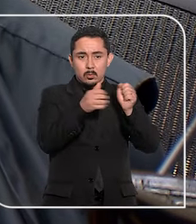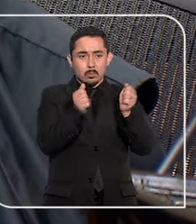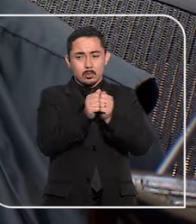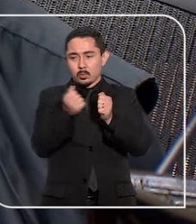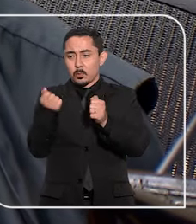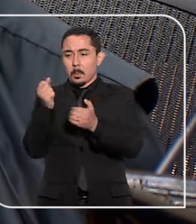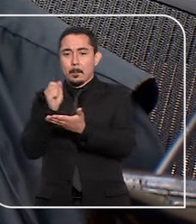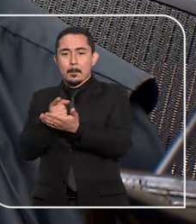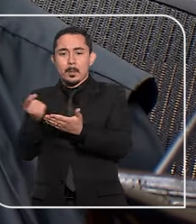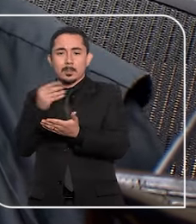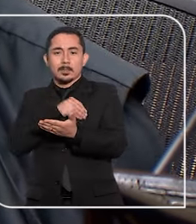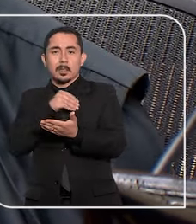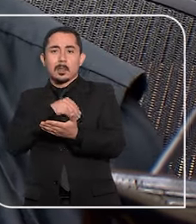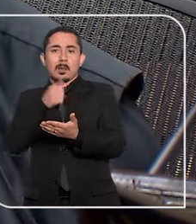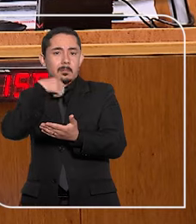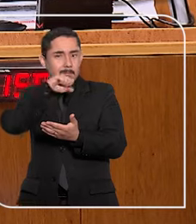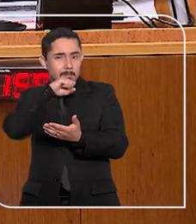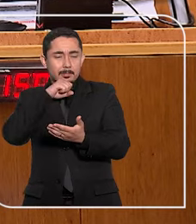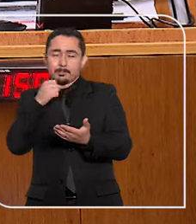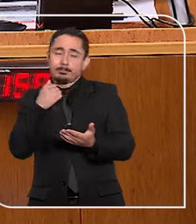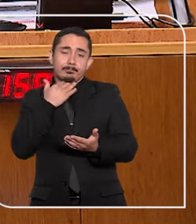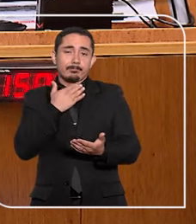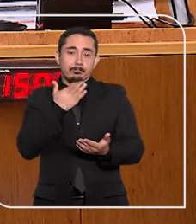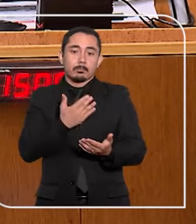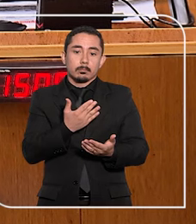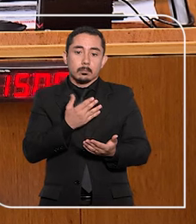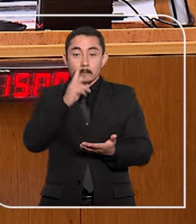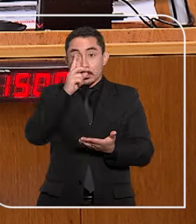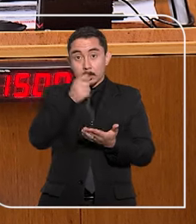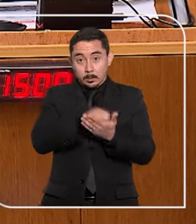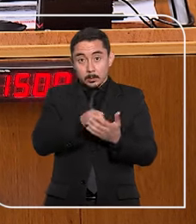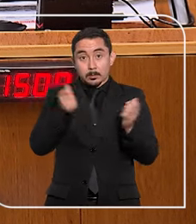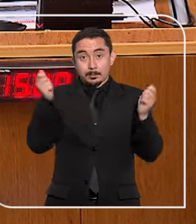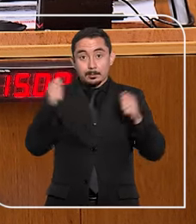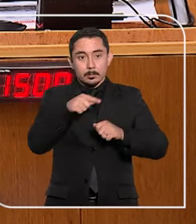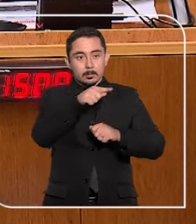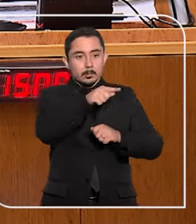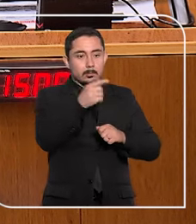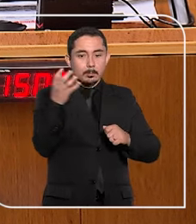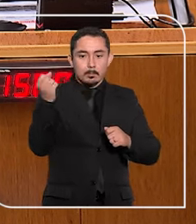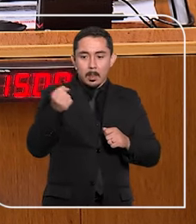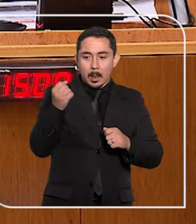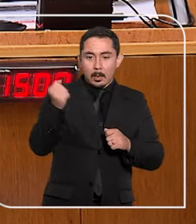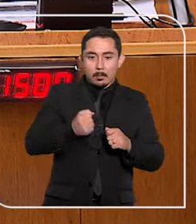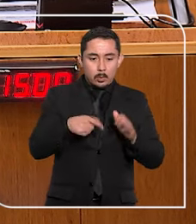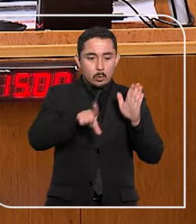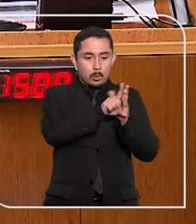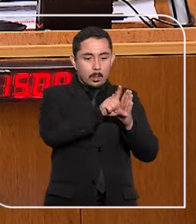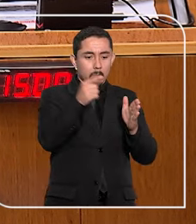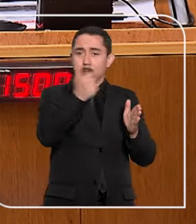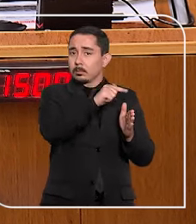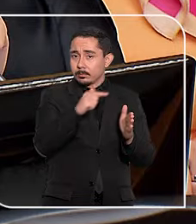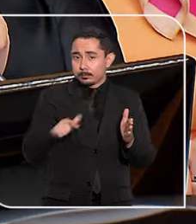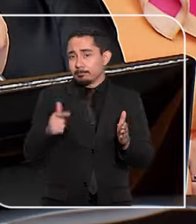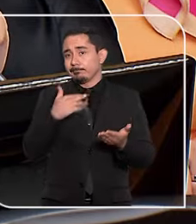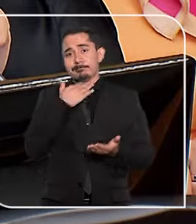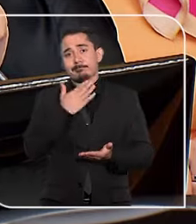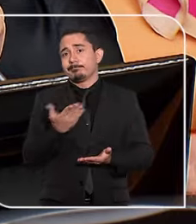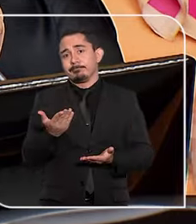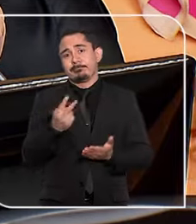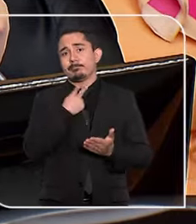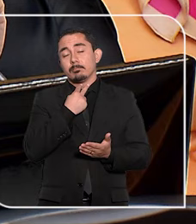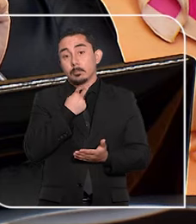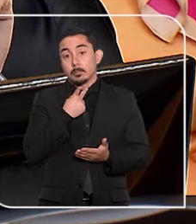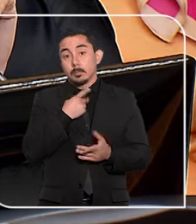com o pagamento do salário maternidade. Segundo a decisão, não é possível criar um benefício que não é previsto em lei e não